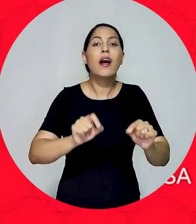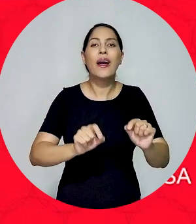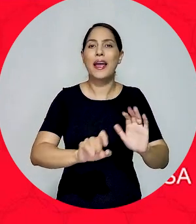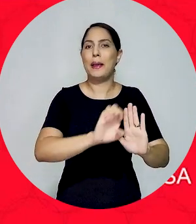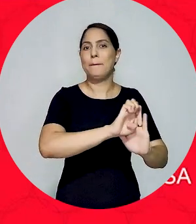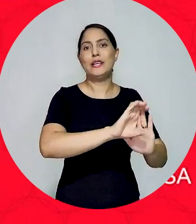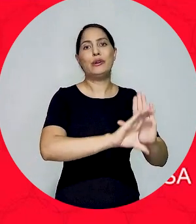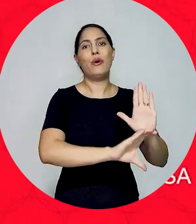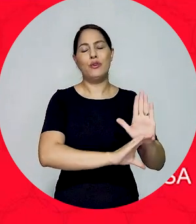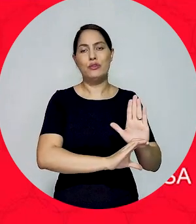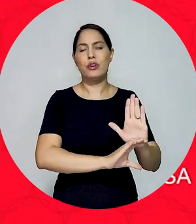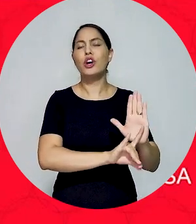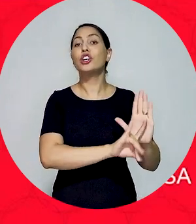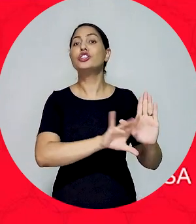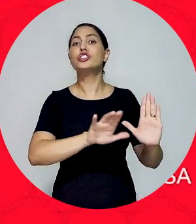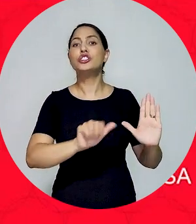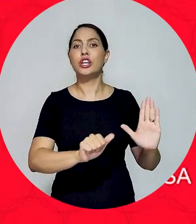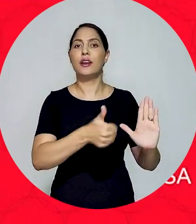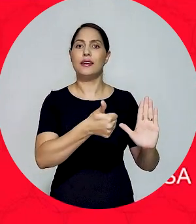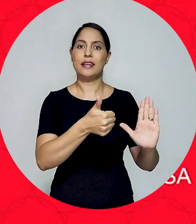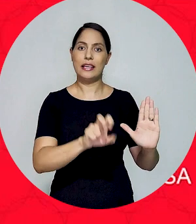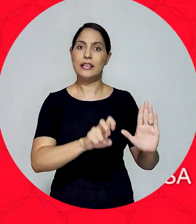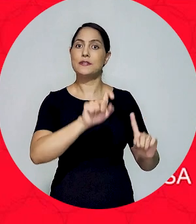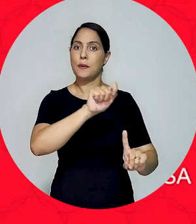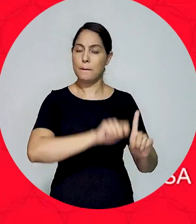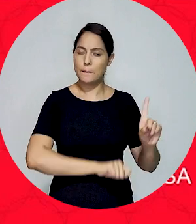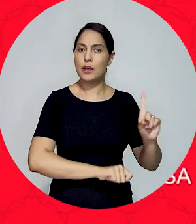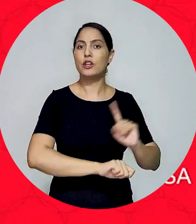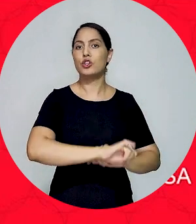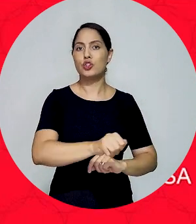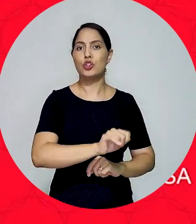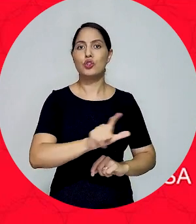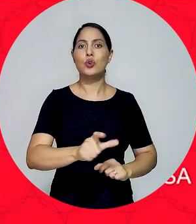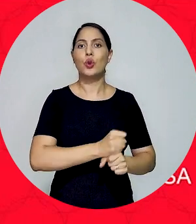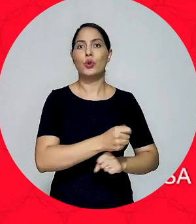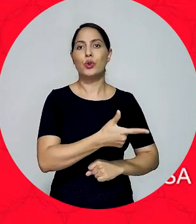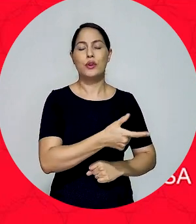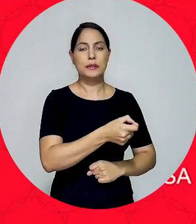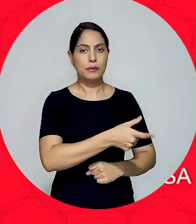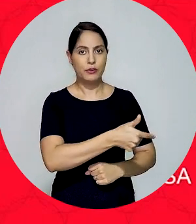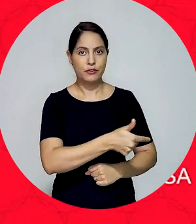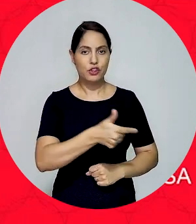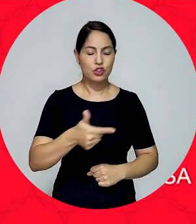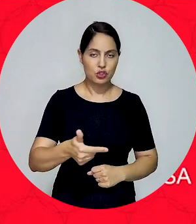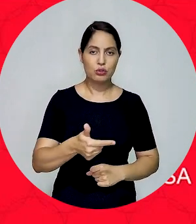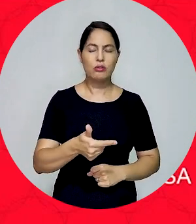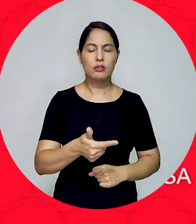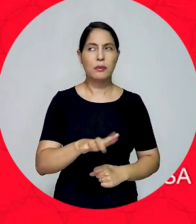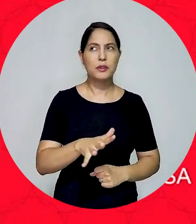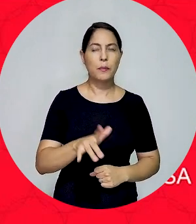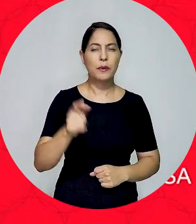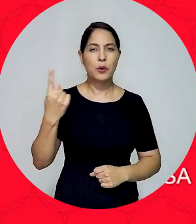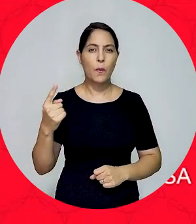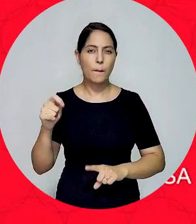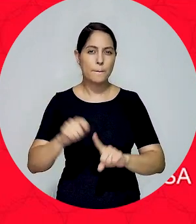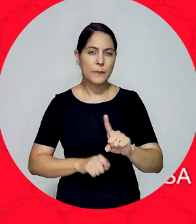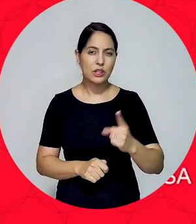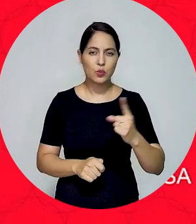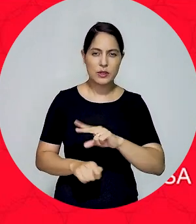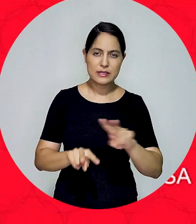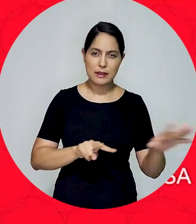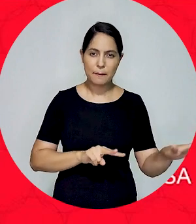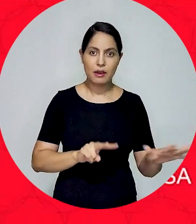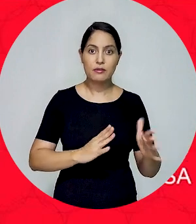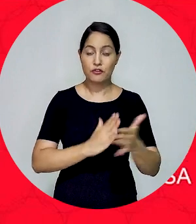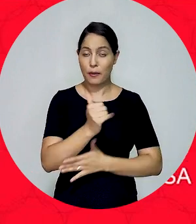terreno. É uma emenda constitucional que foi aprovada no dia 15 de julho de 2022, portanto, há exatamente um mês e uma